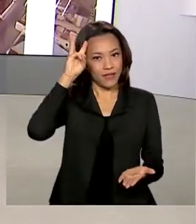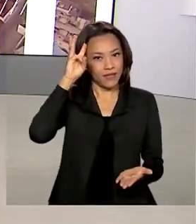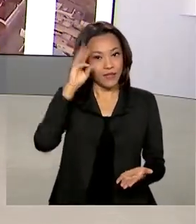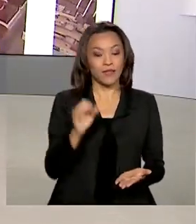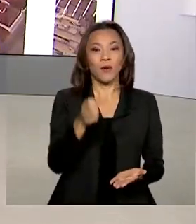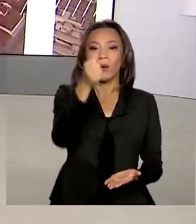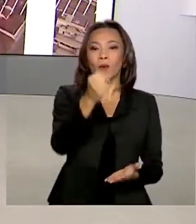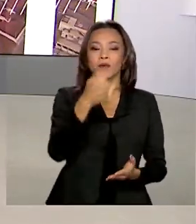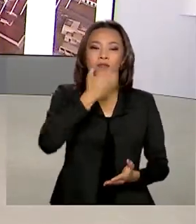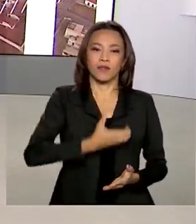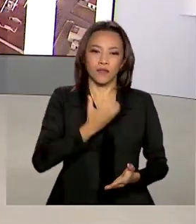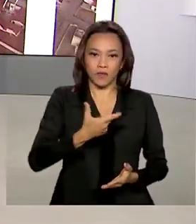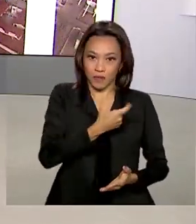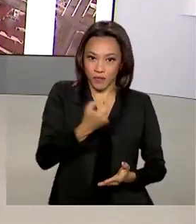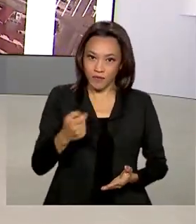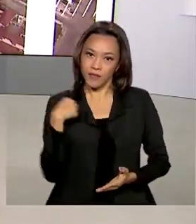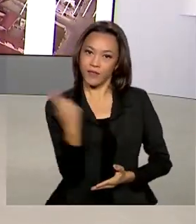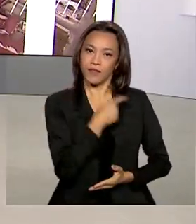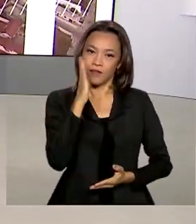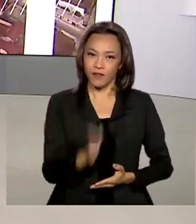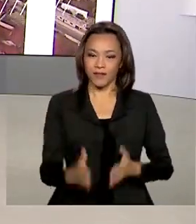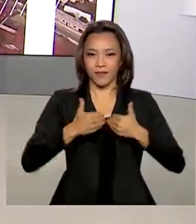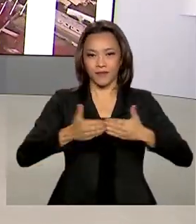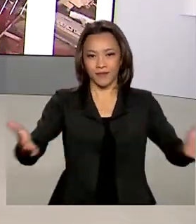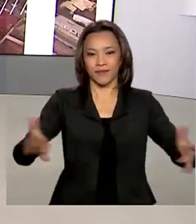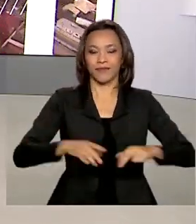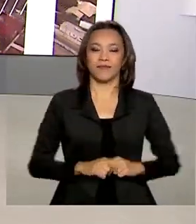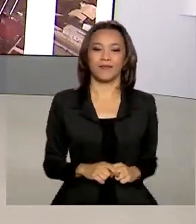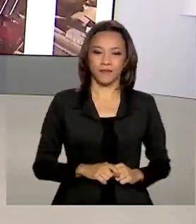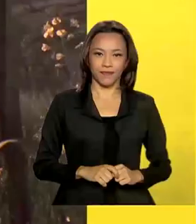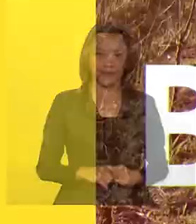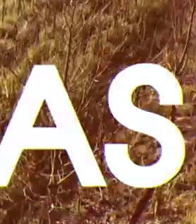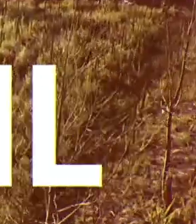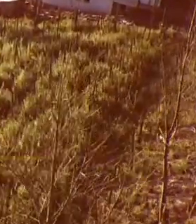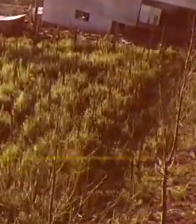8 de dezembro de 2020. O Brasil em Dia começa agora.